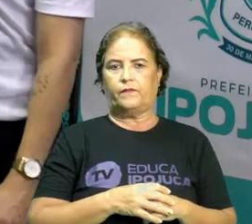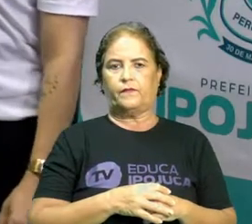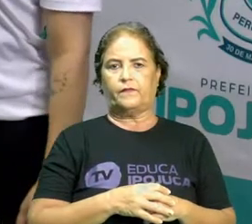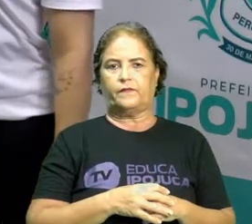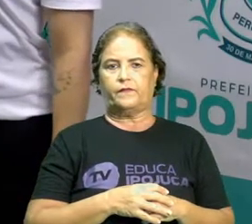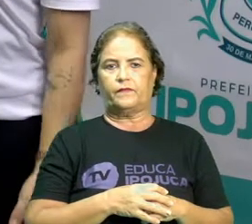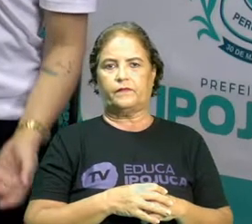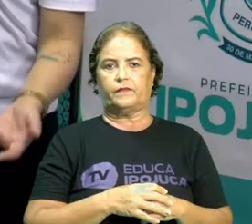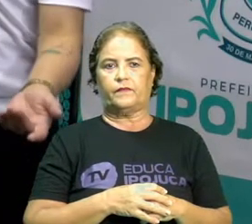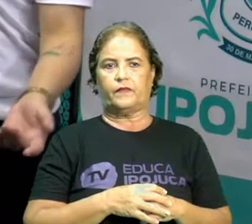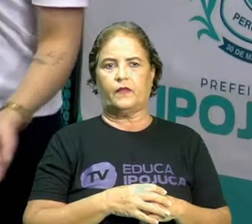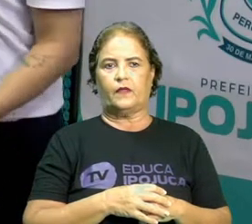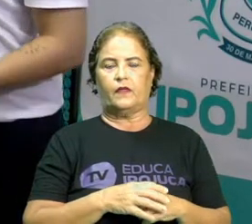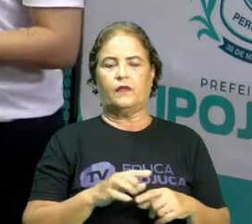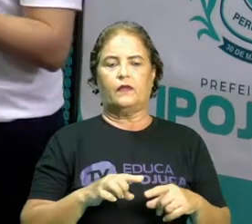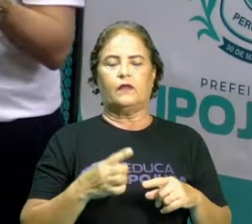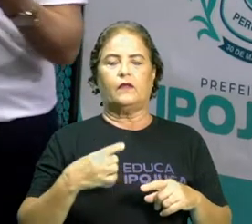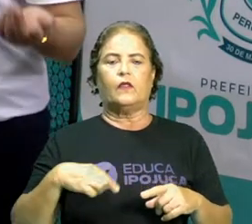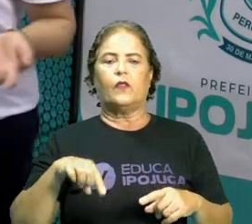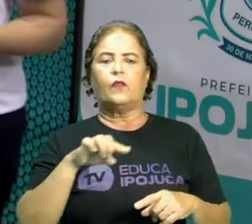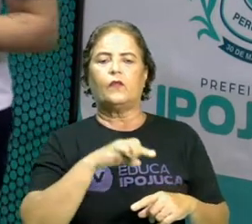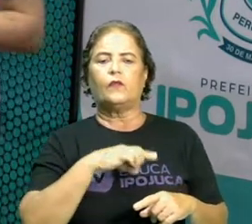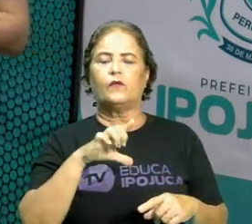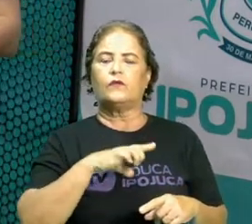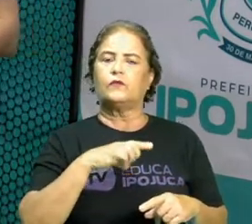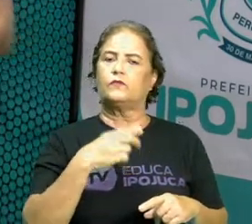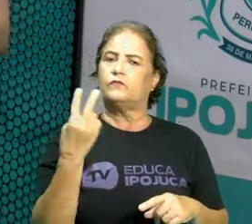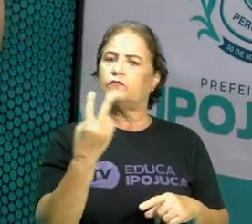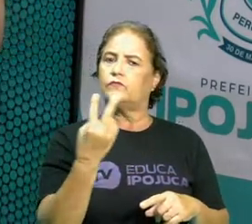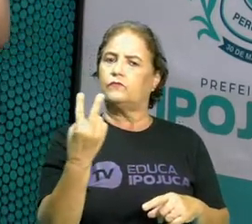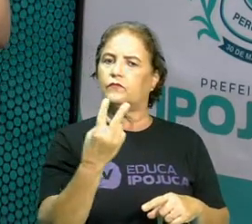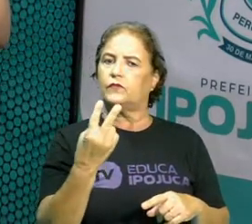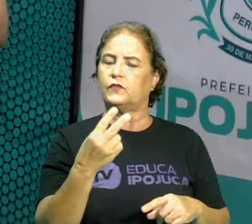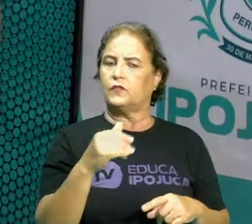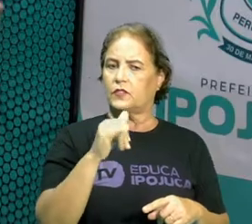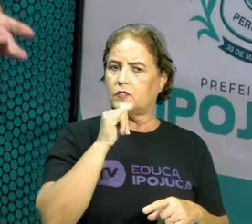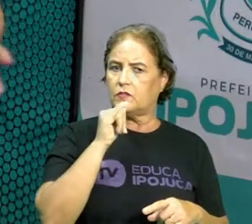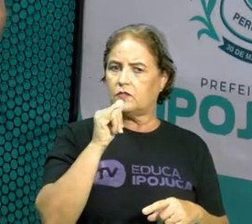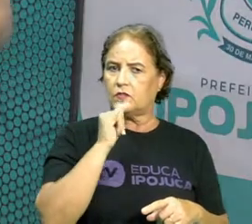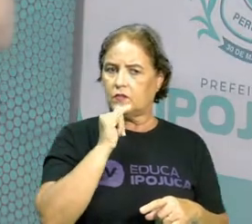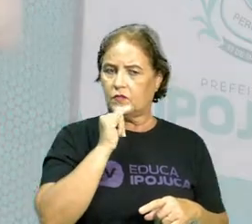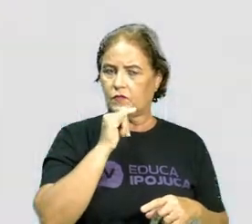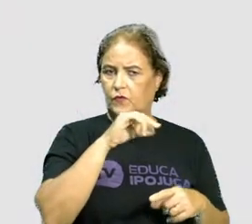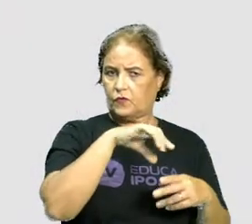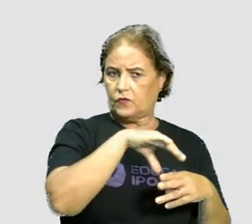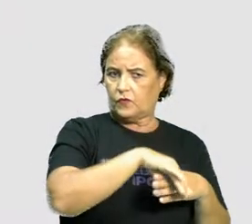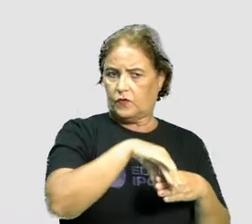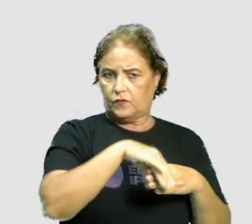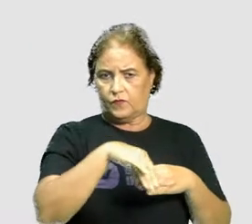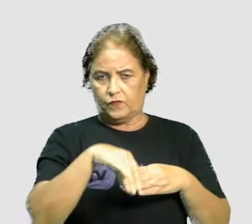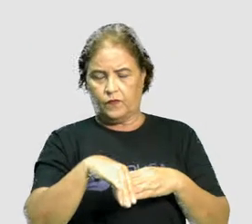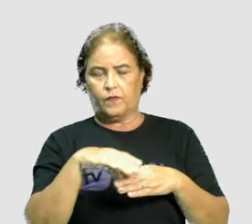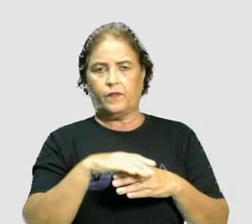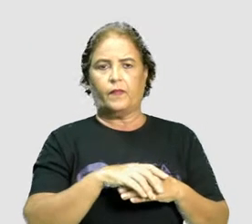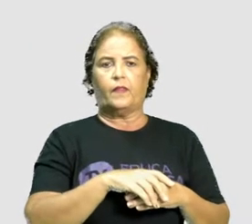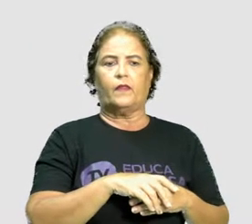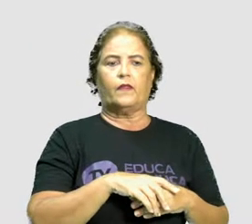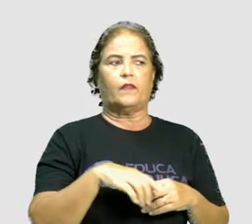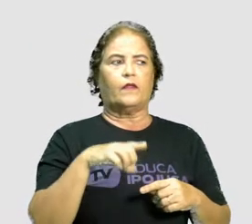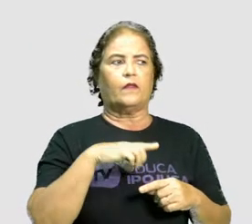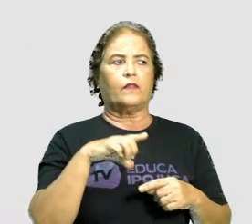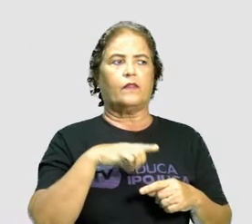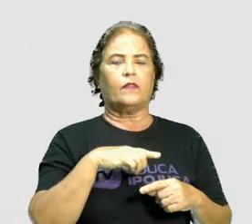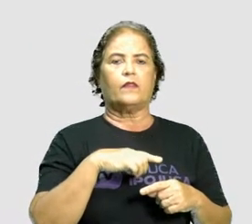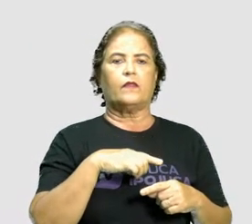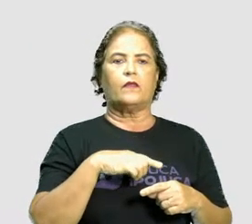nós temos aí dois exemplos de dois livretos de Cordéis. Temos aí o